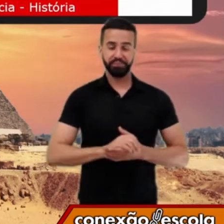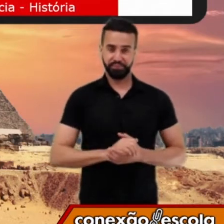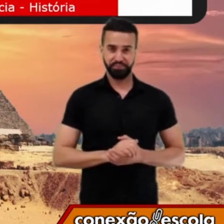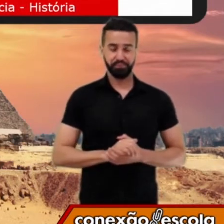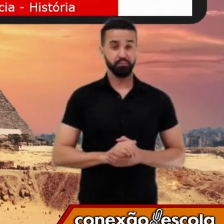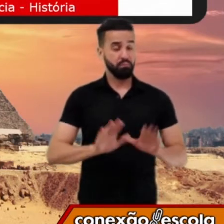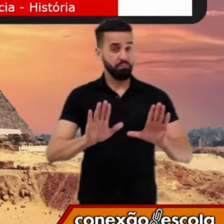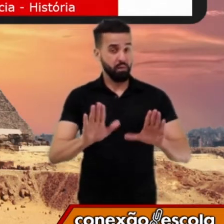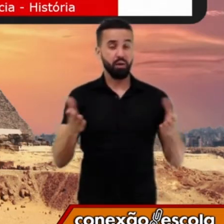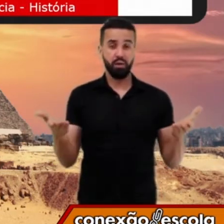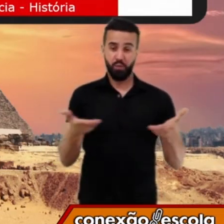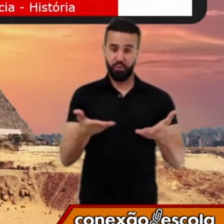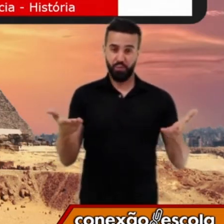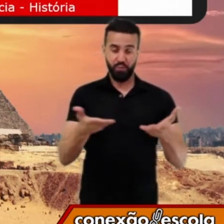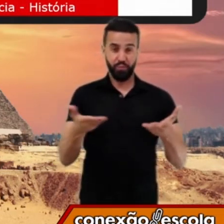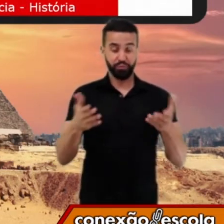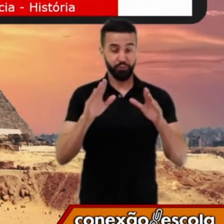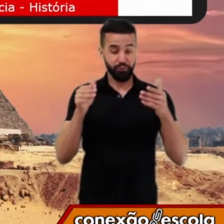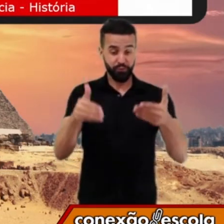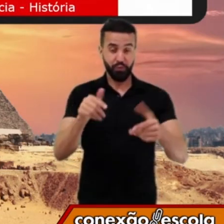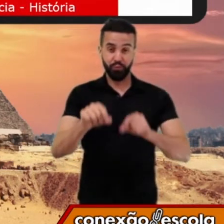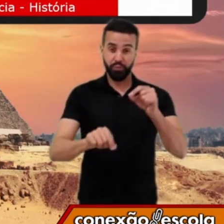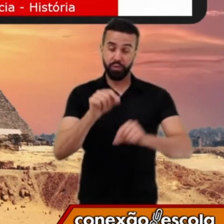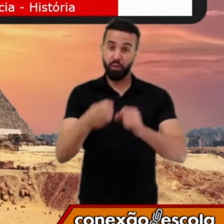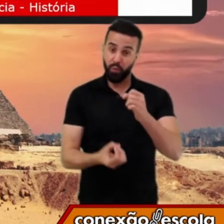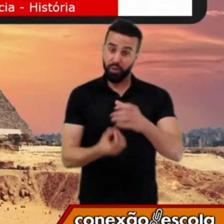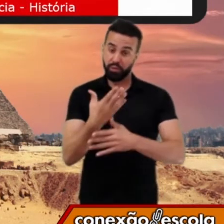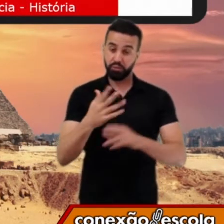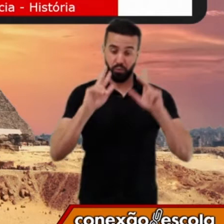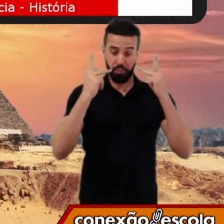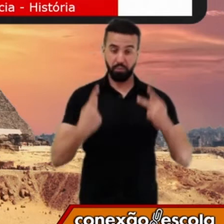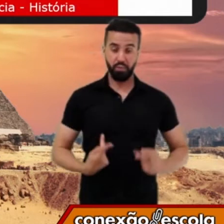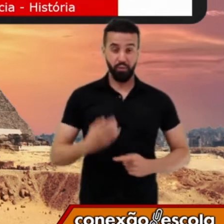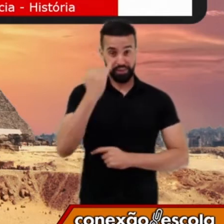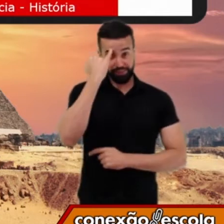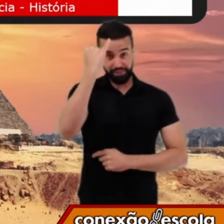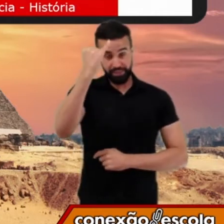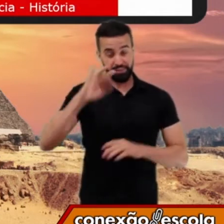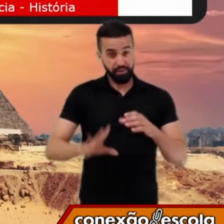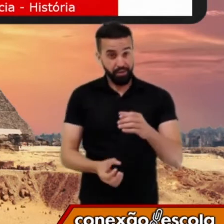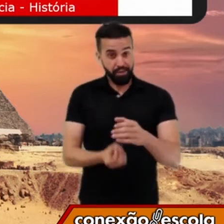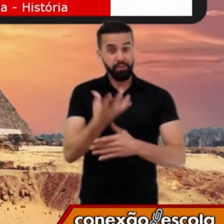hoje comparando a origem dos seres humanos segundo ideias criacionistas.